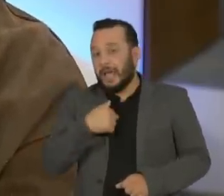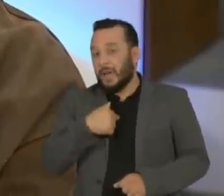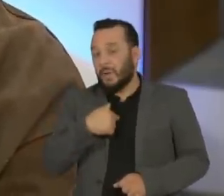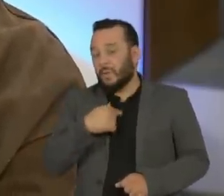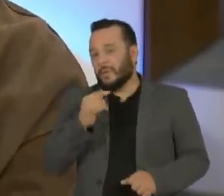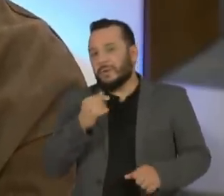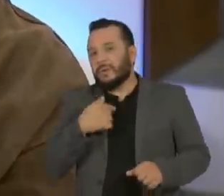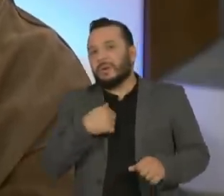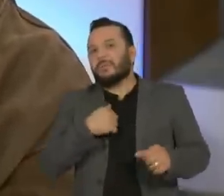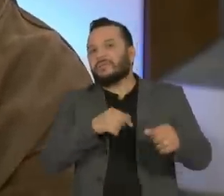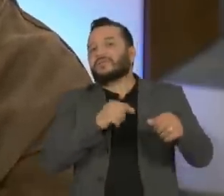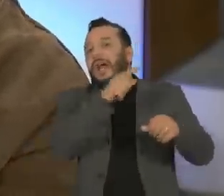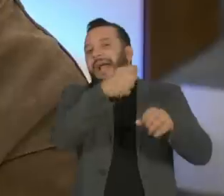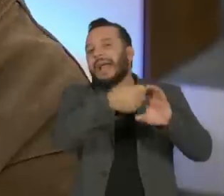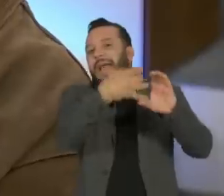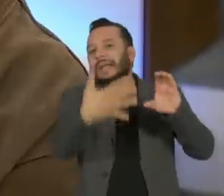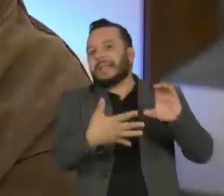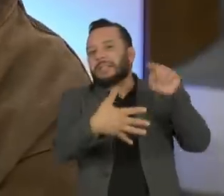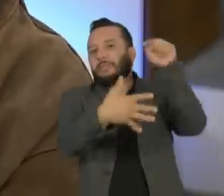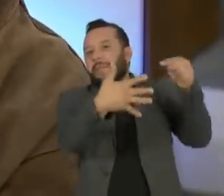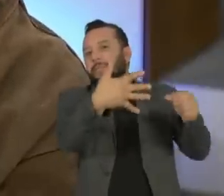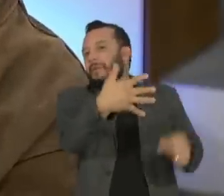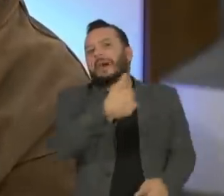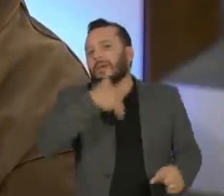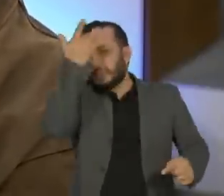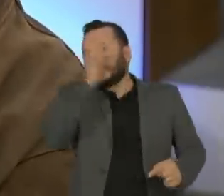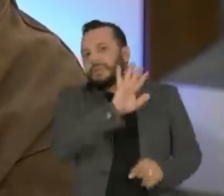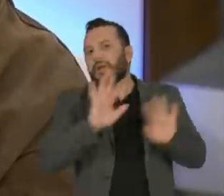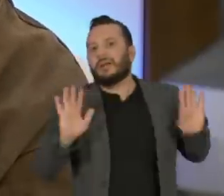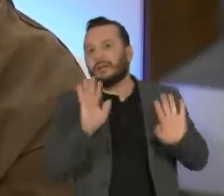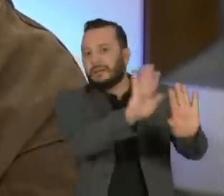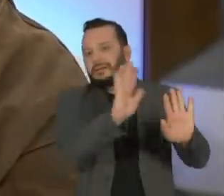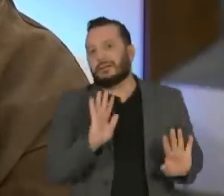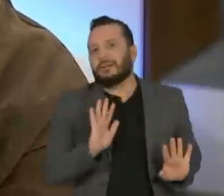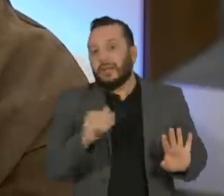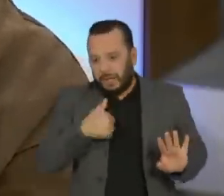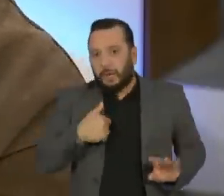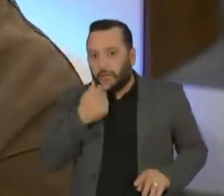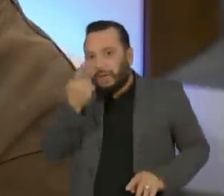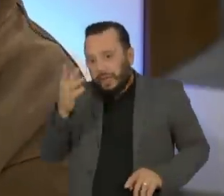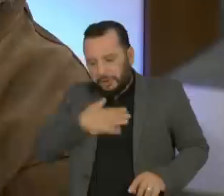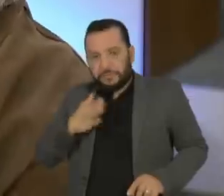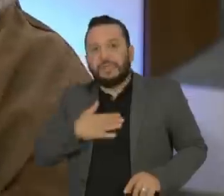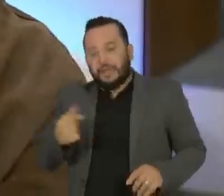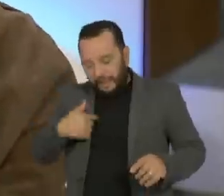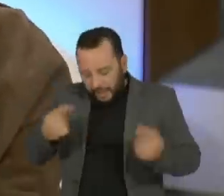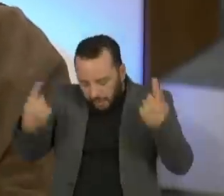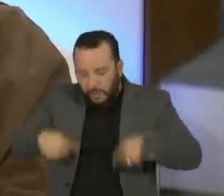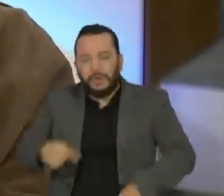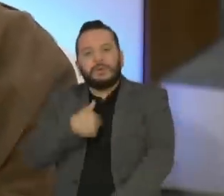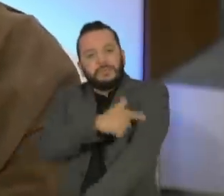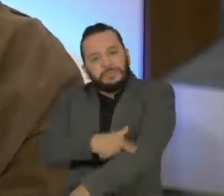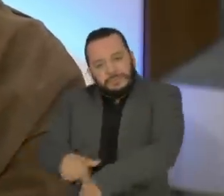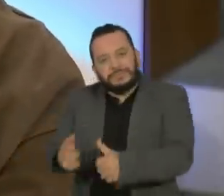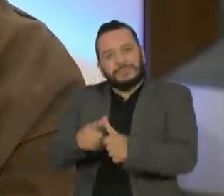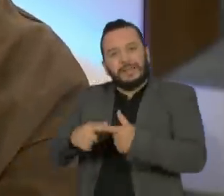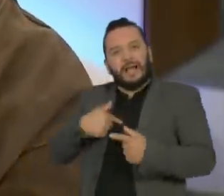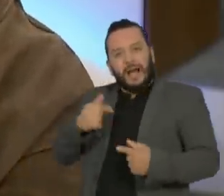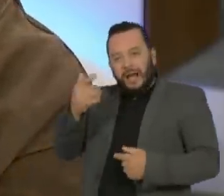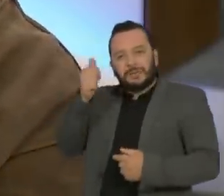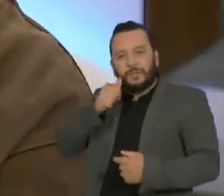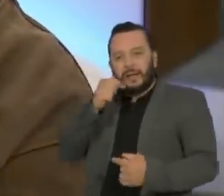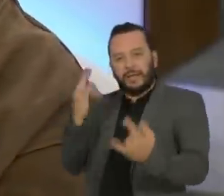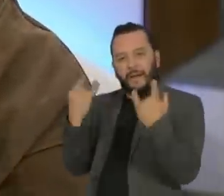desqualificação que eu acho que é um pouco improcedente. Eu acho que é muito mais fácil dizer que eu sou sexy, que eu sou gente fina e que sou um cara